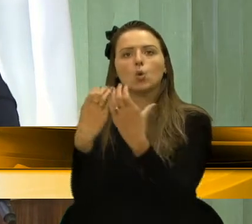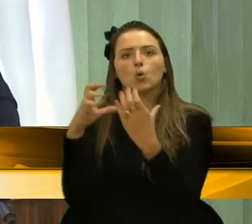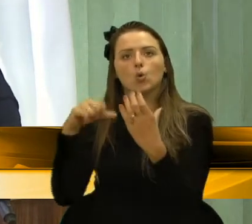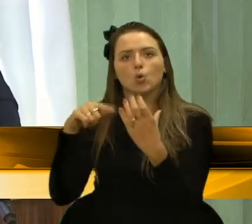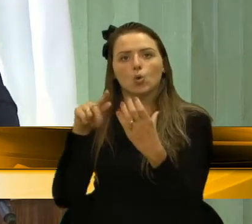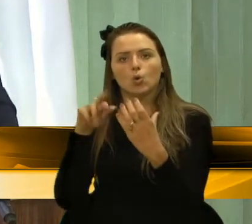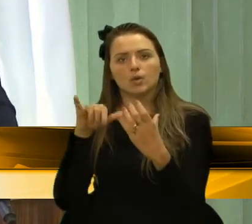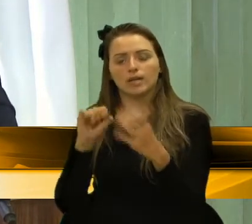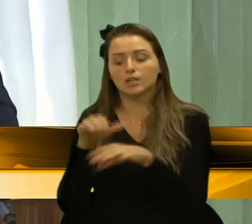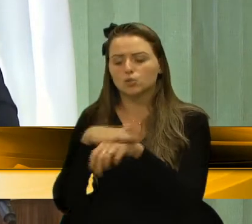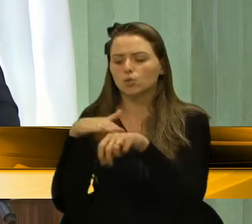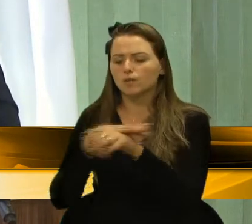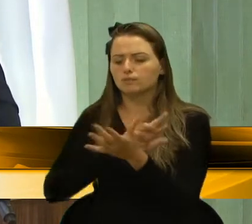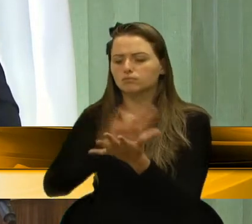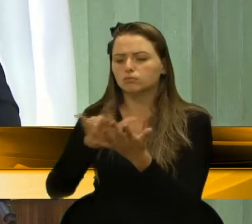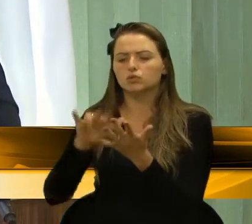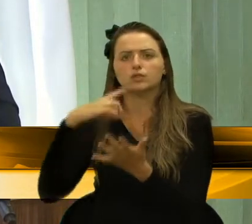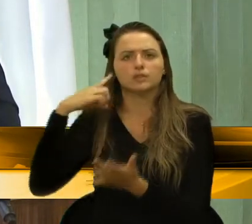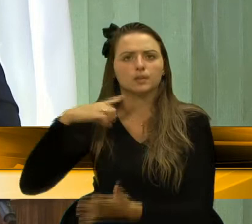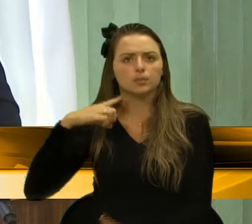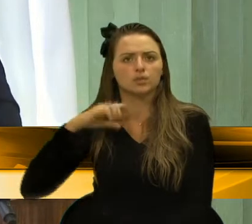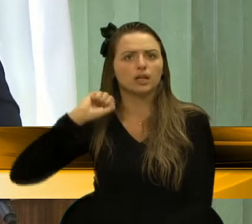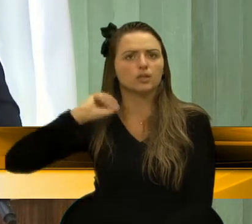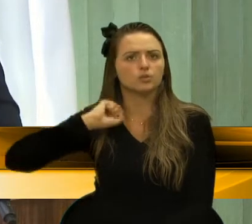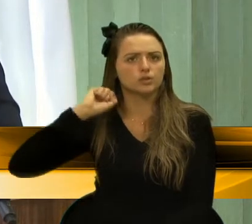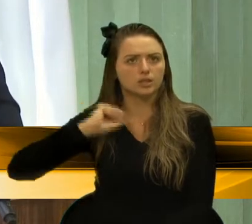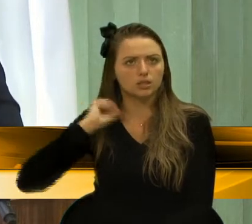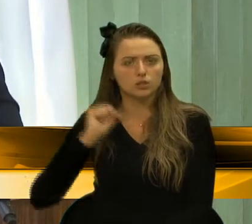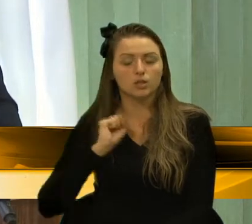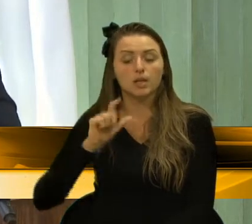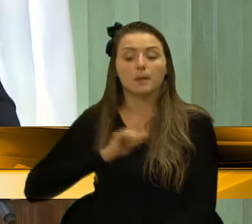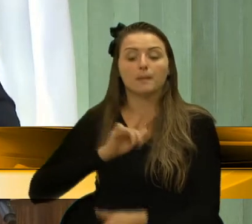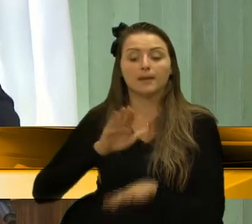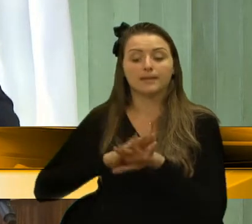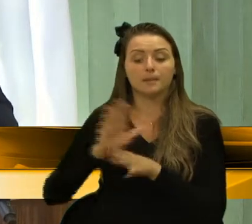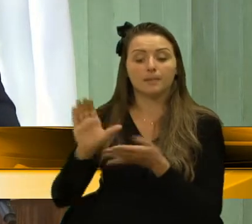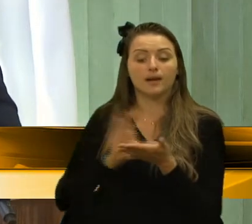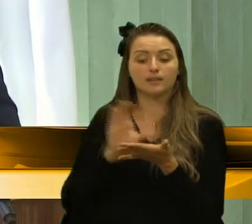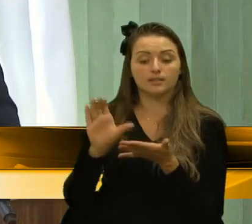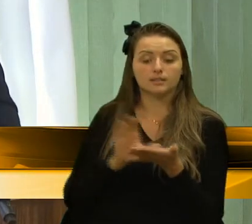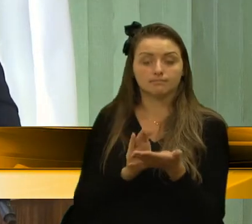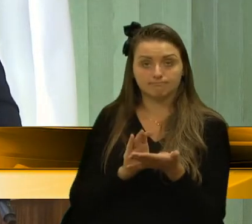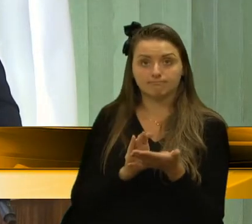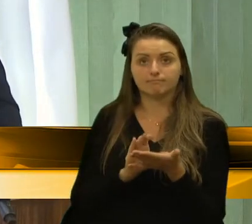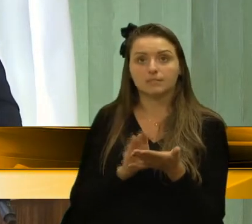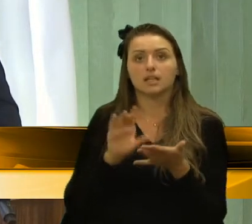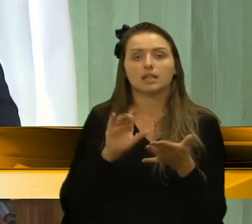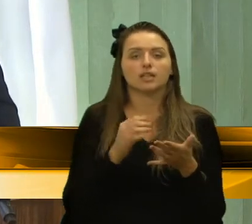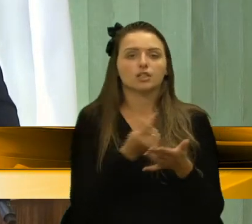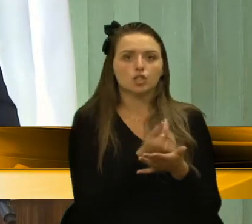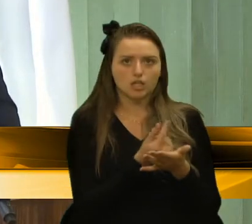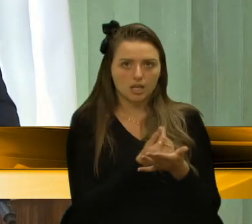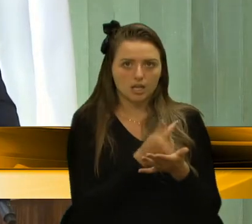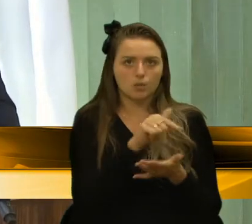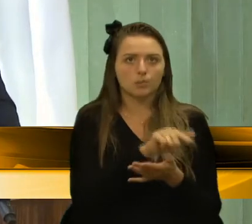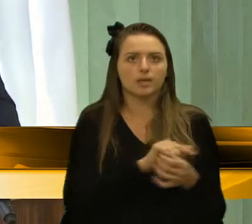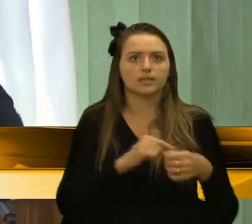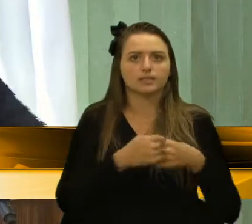vários deputados e senadores para trazermos para a Caxias do Sul investimentos e também,